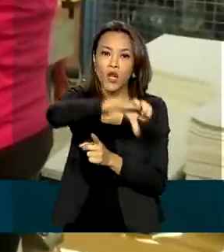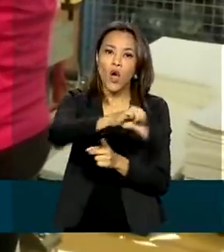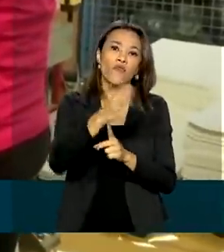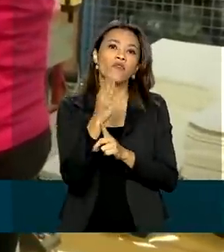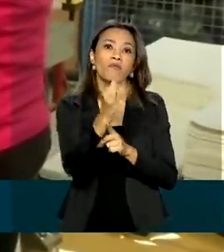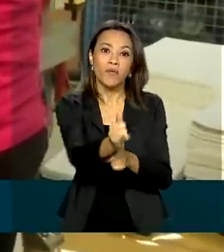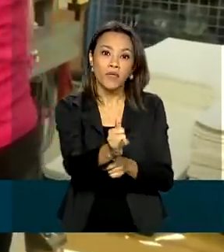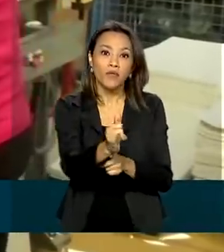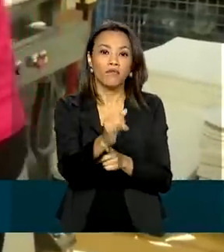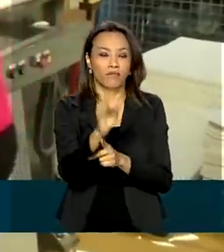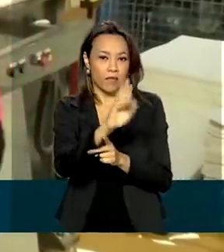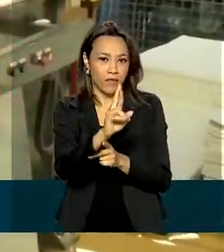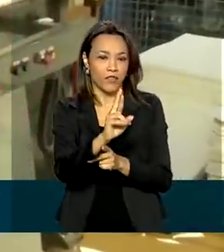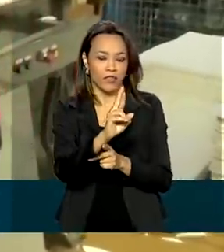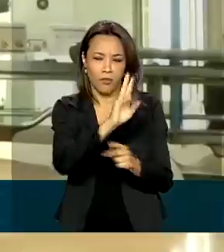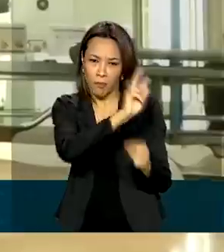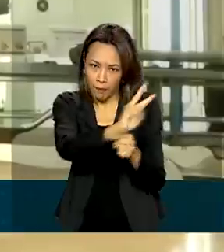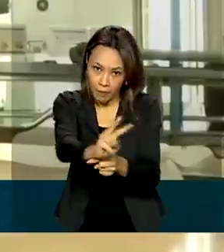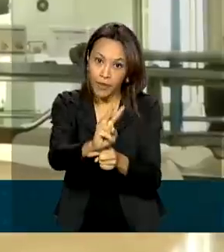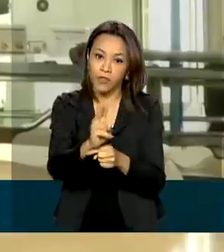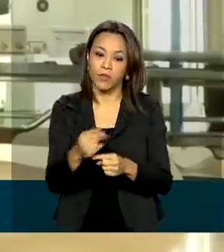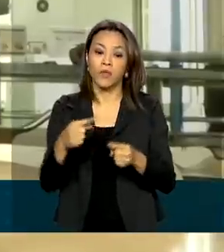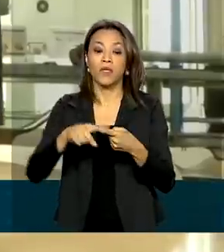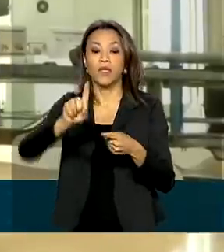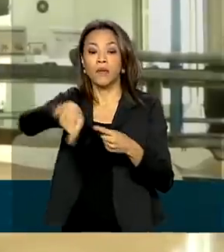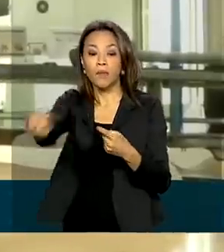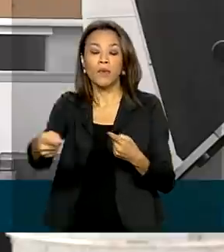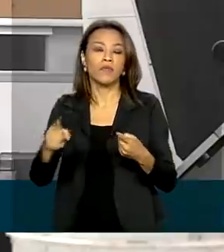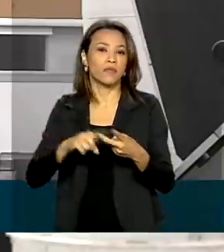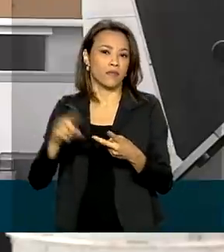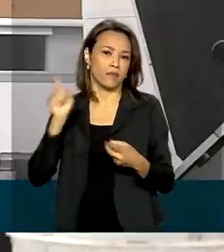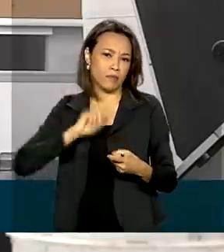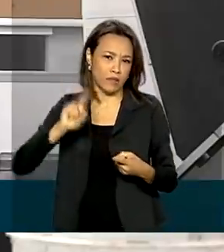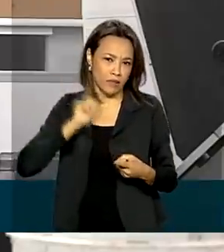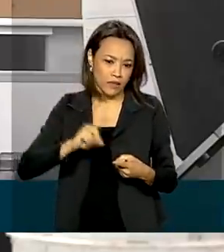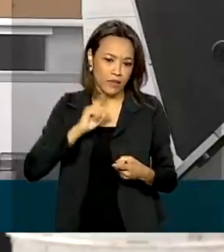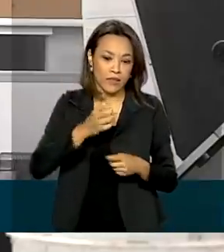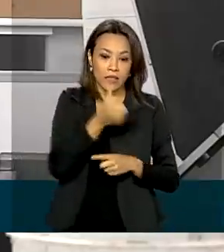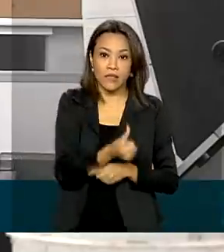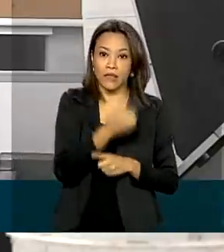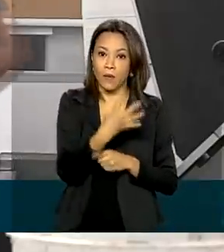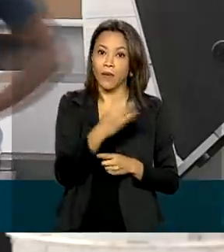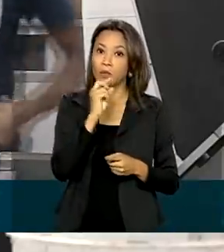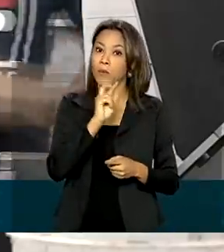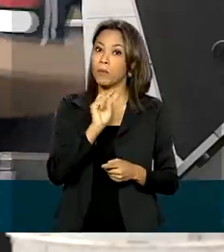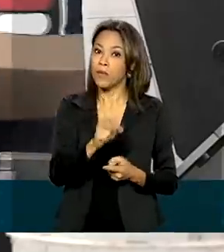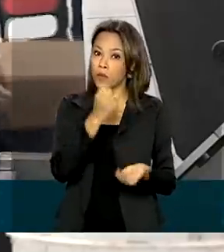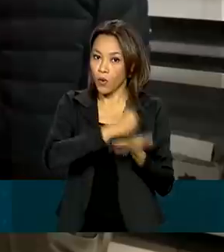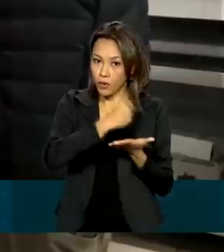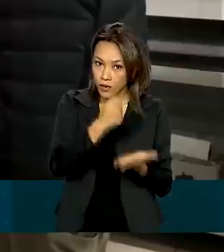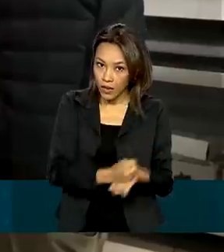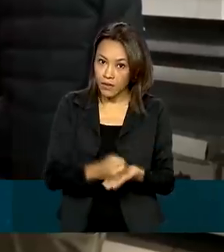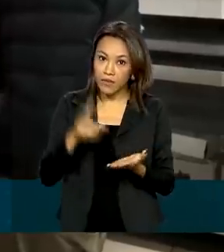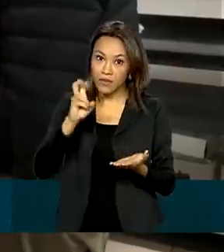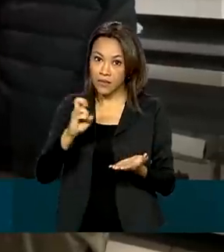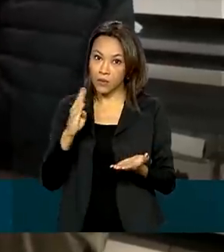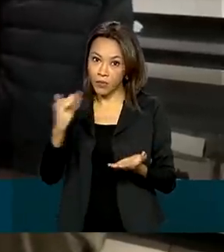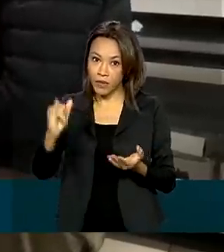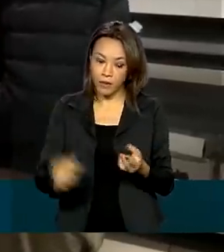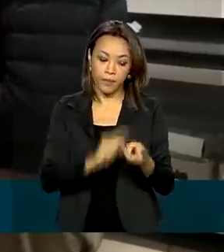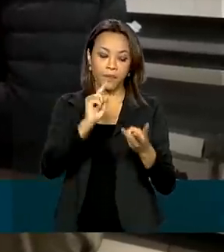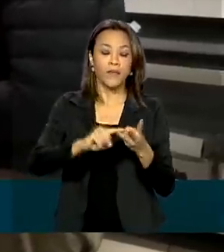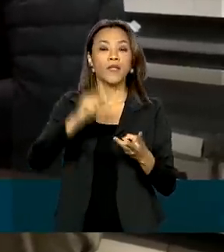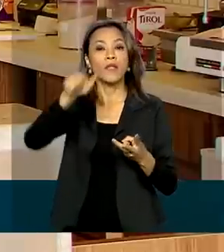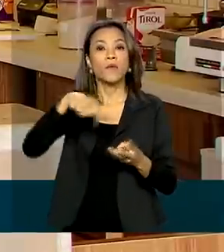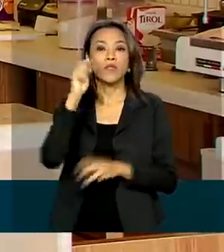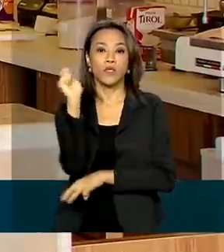empréstimos. Em seguida estão Minas Gerais, com mais de 64 mil contratos e quase R$ bilhões liberados, e o